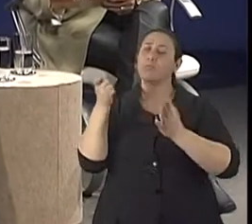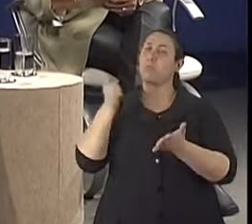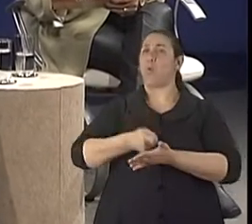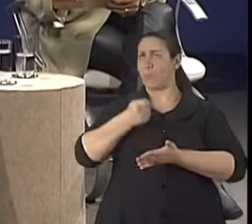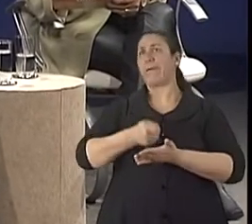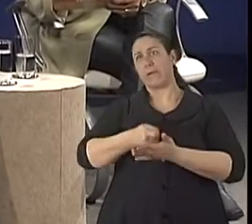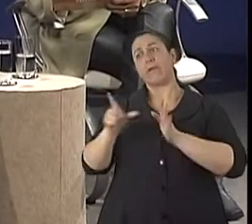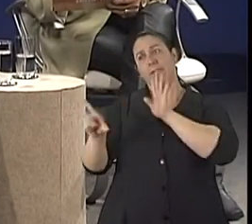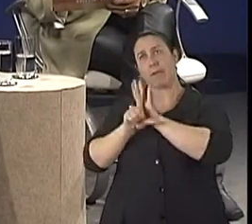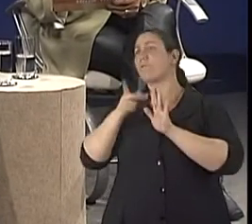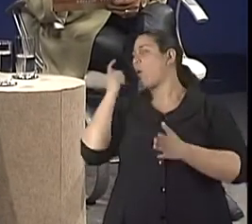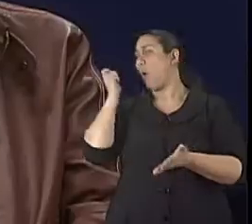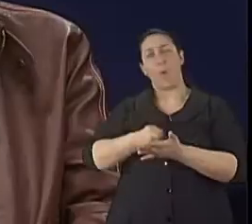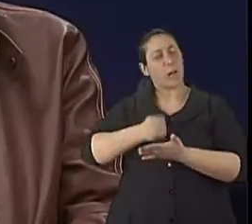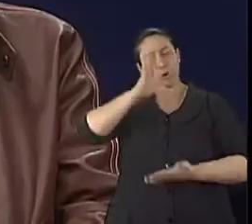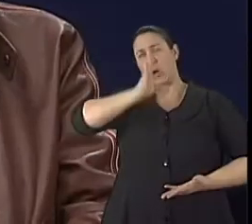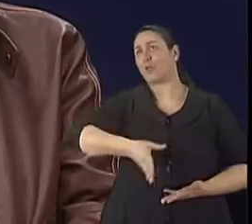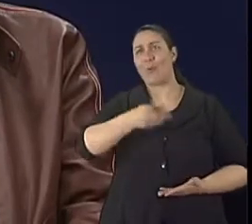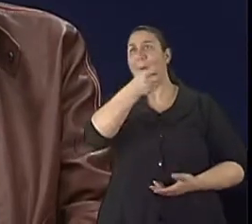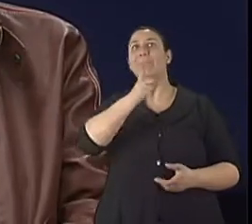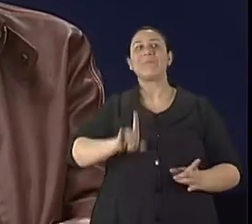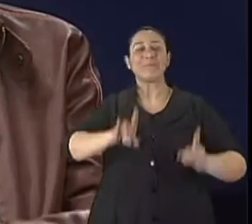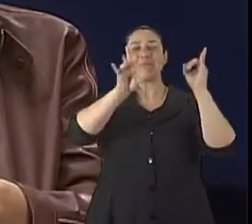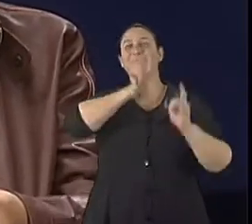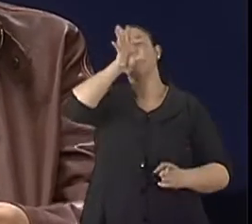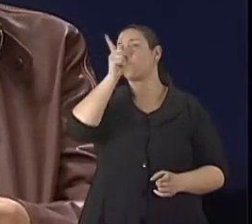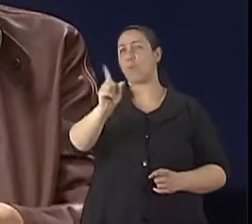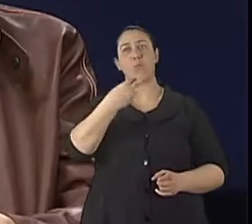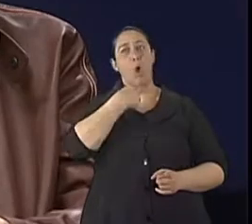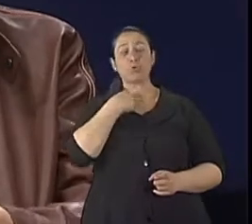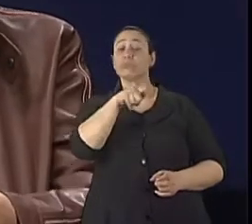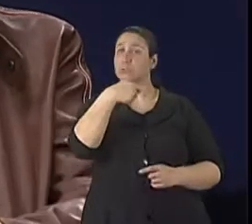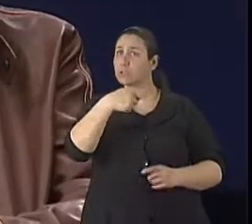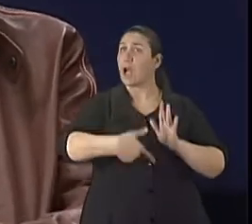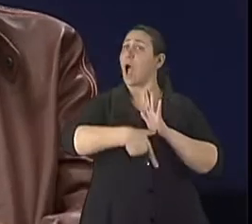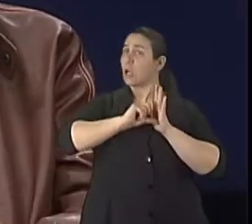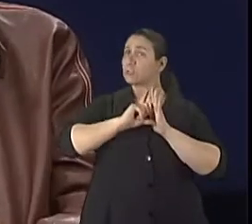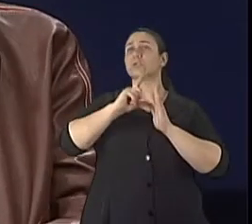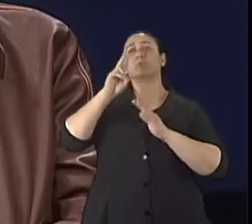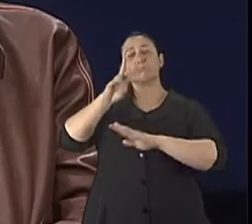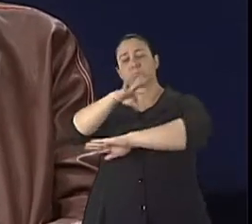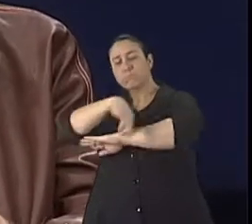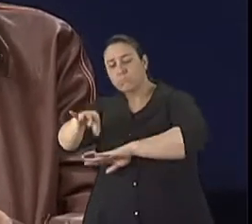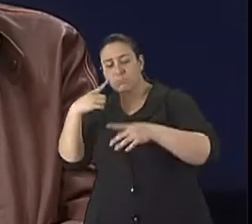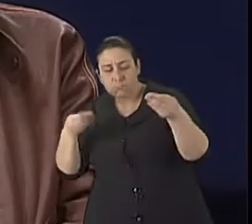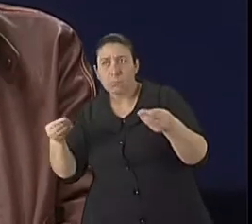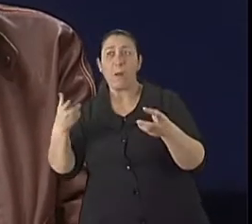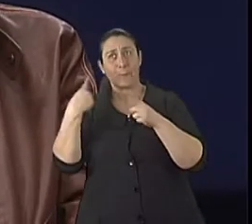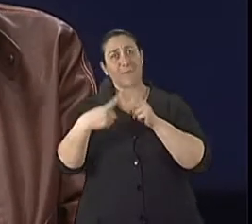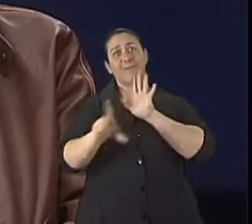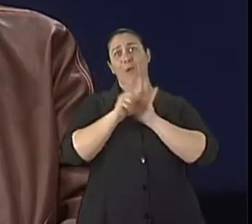obrigatórias diretas, que eu acho que não só por ser legislações que eu obrigo, mas eu acho que eu obrigo também o